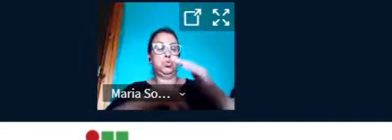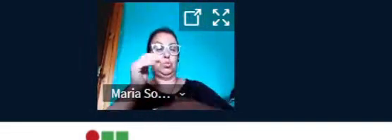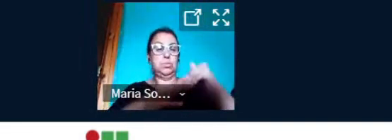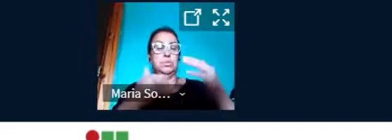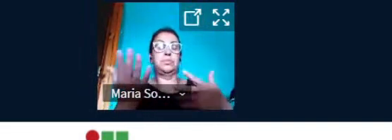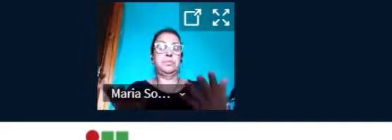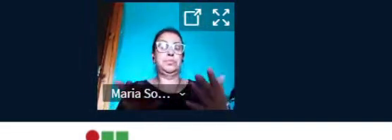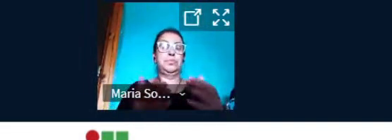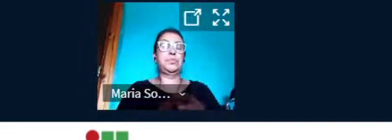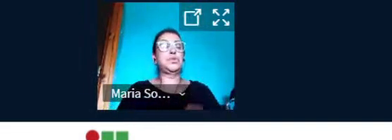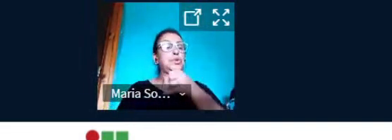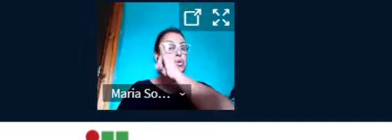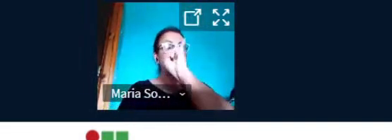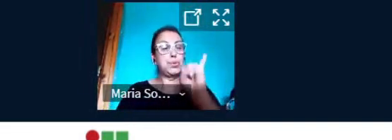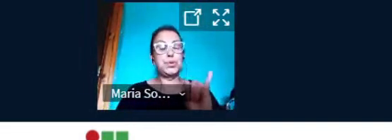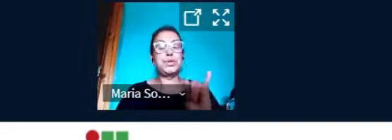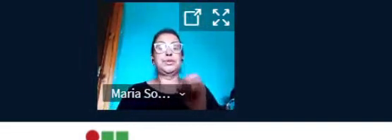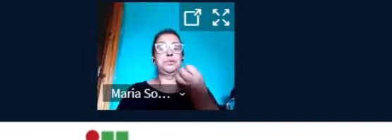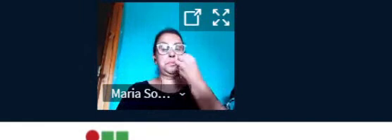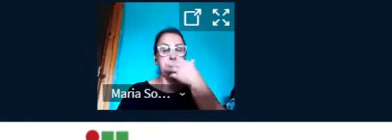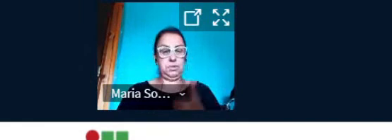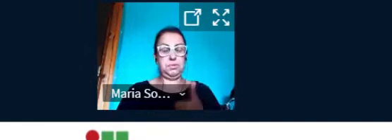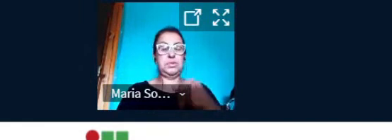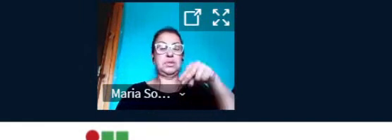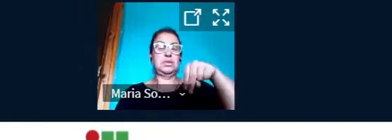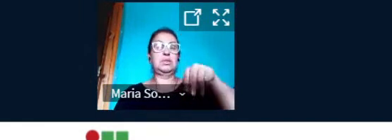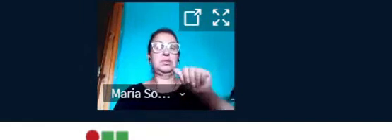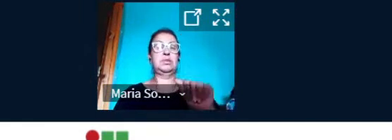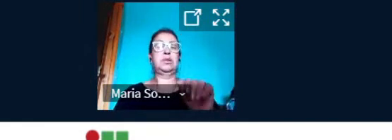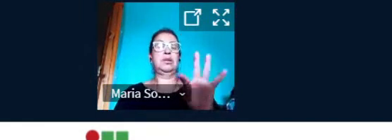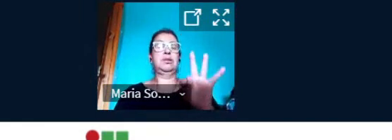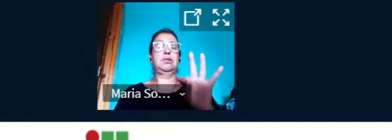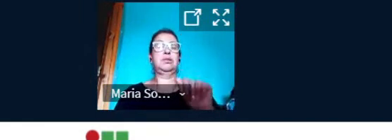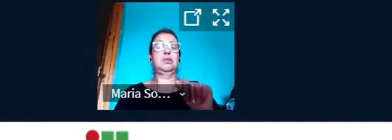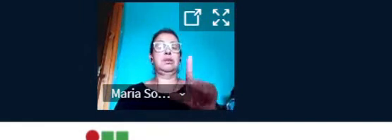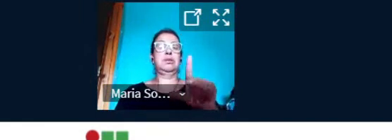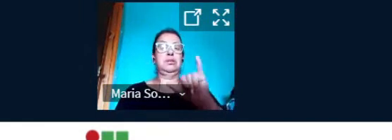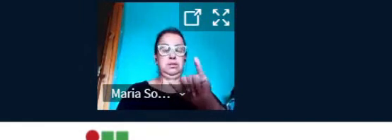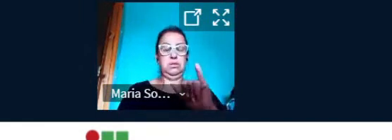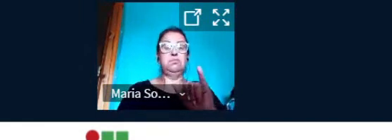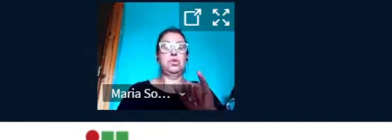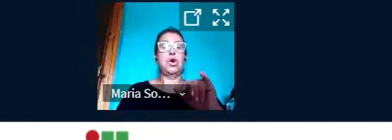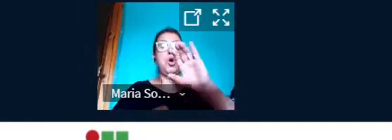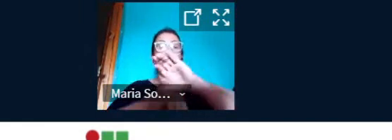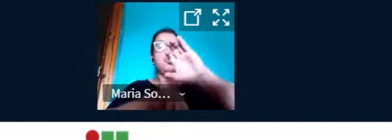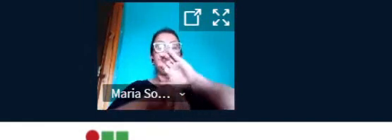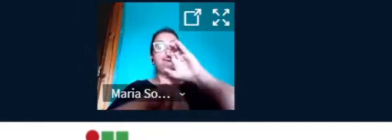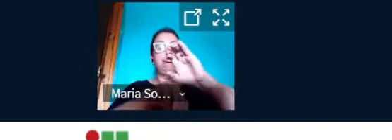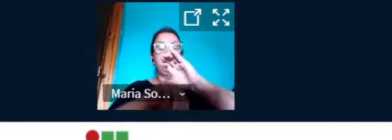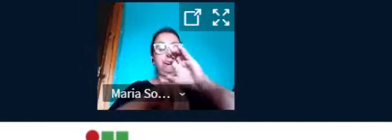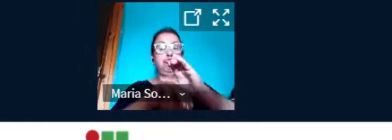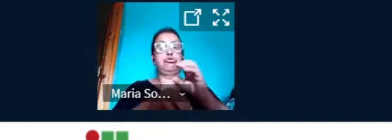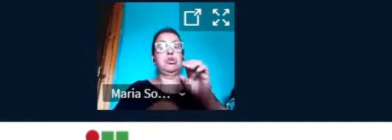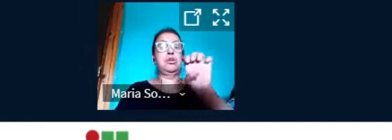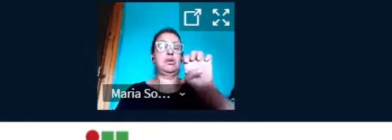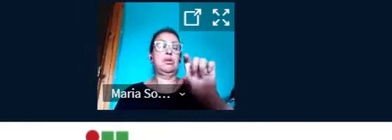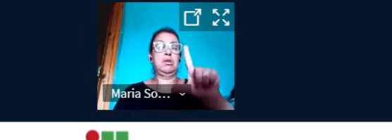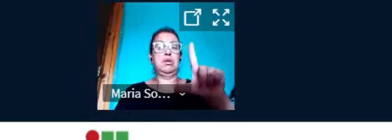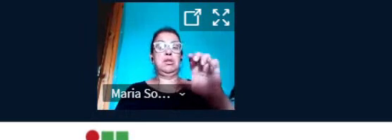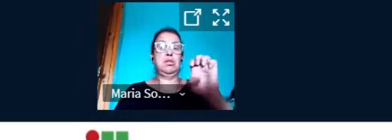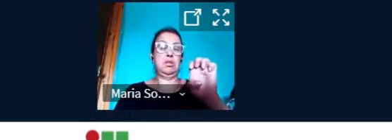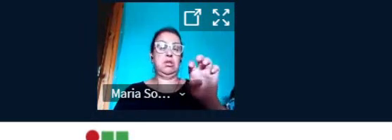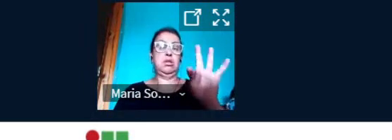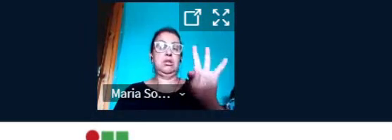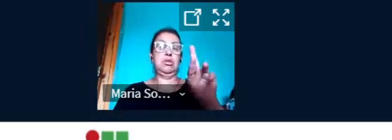sou do curso de Eletrotécnica no IFRS Campos Rio Grande e sou bolsista do projeto de Ensino e